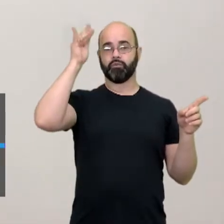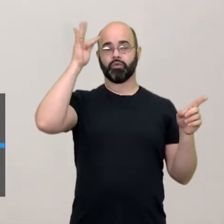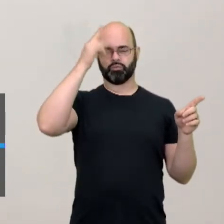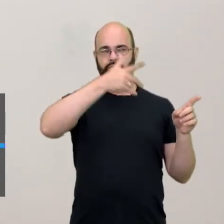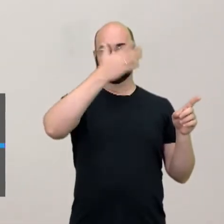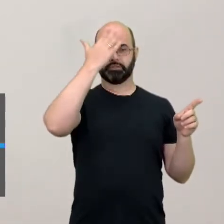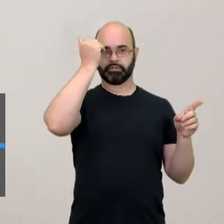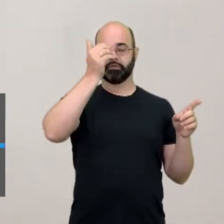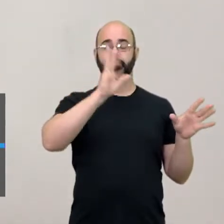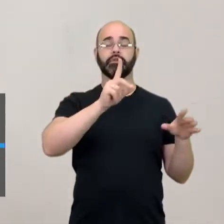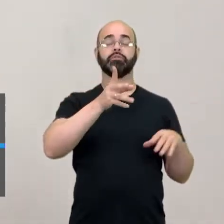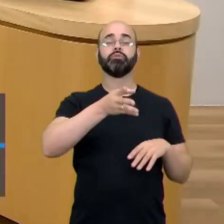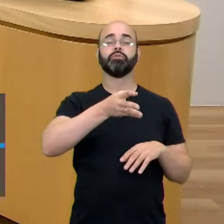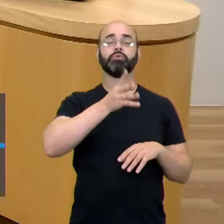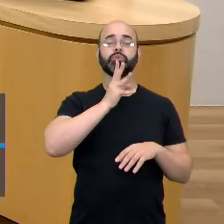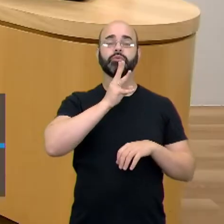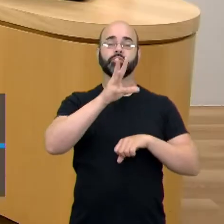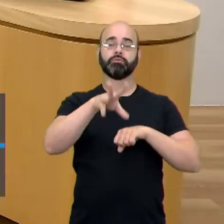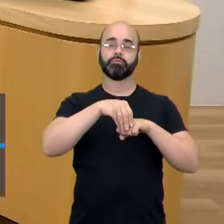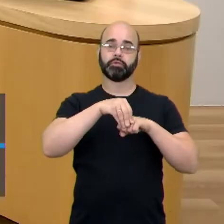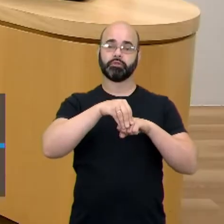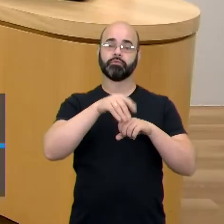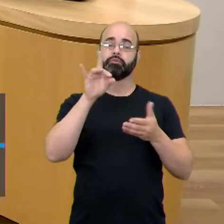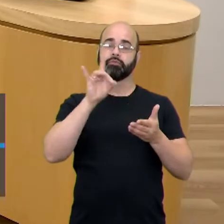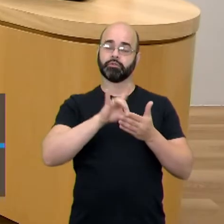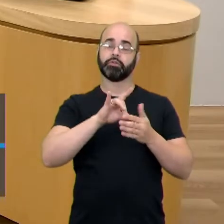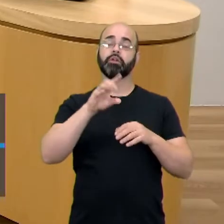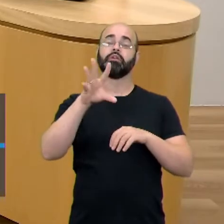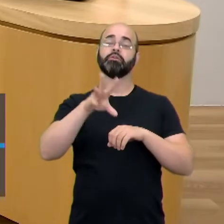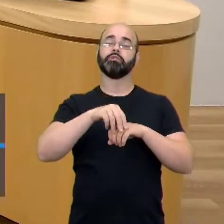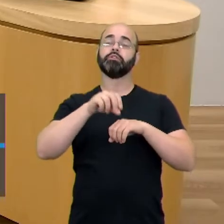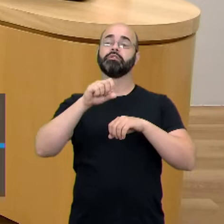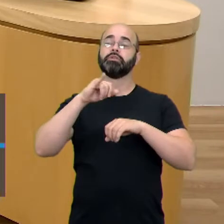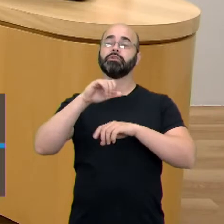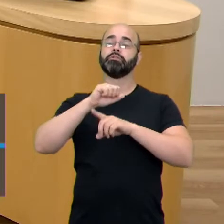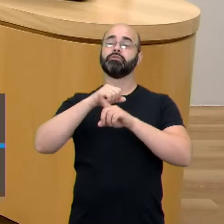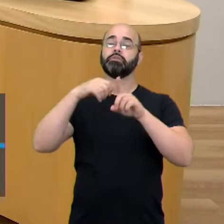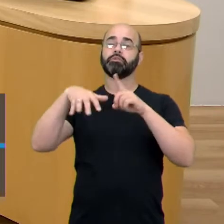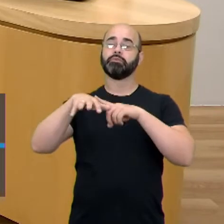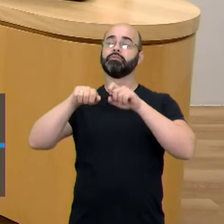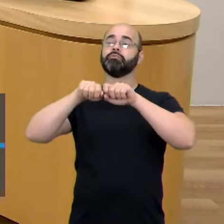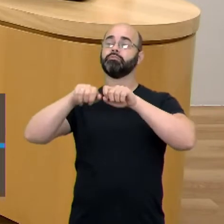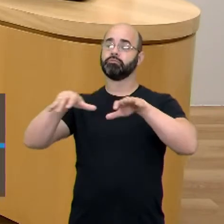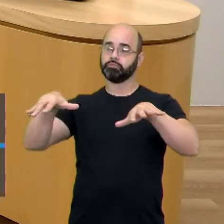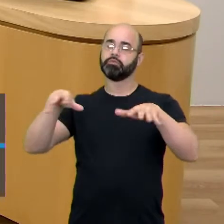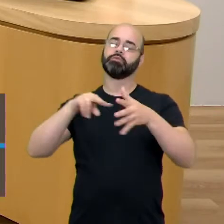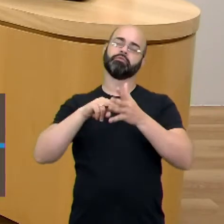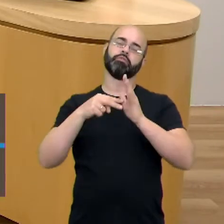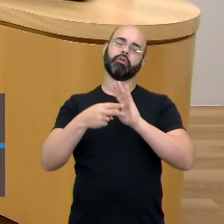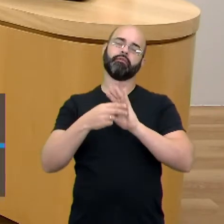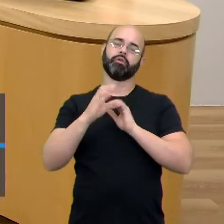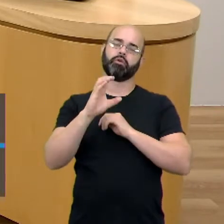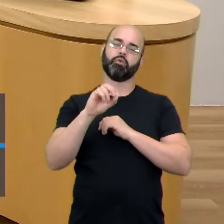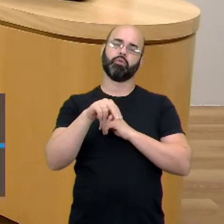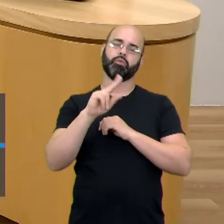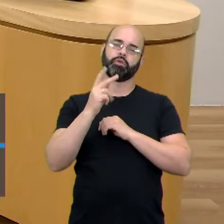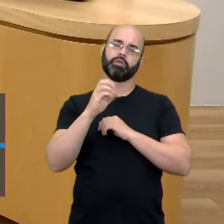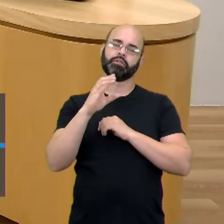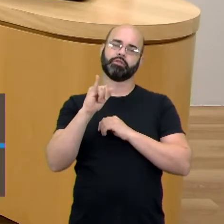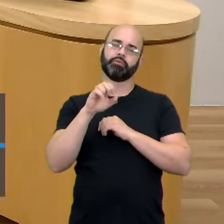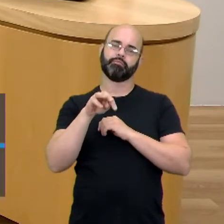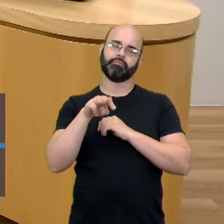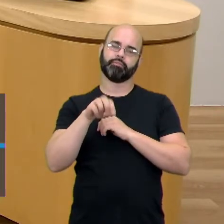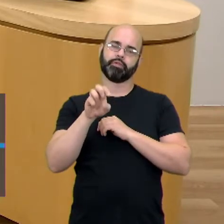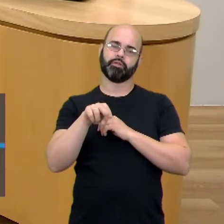conhecimento quando ele é socialmente compartilhado. Se você é uma grande poetisa, mas